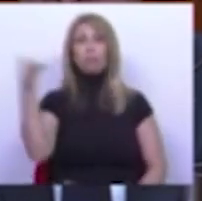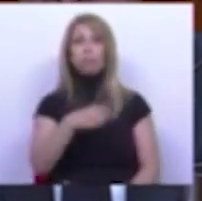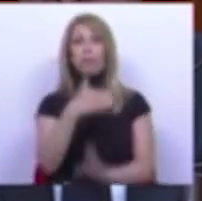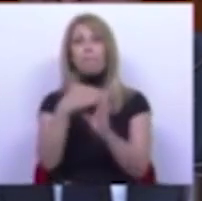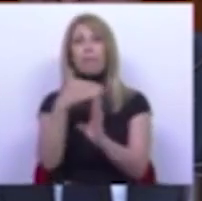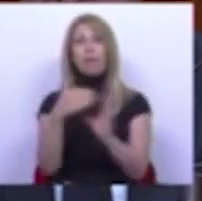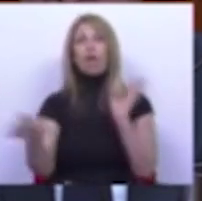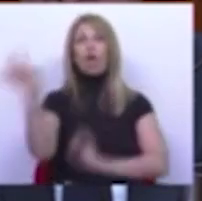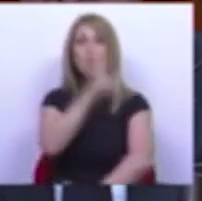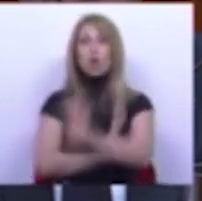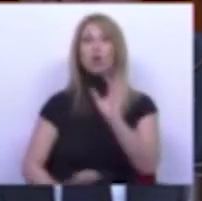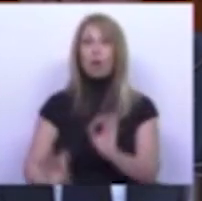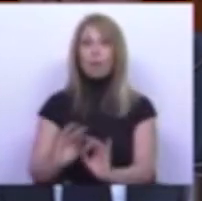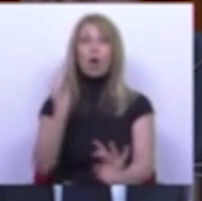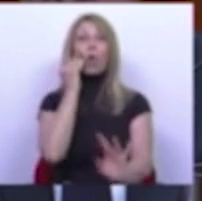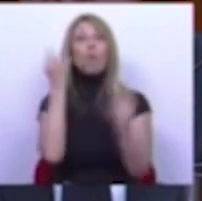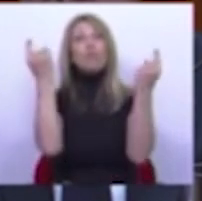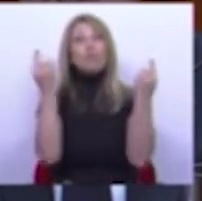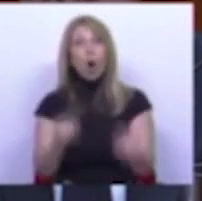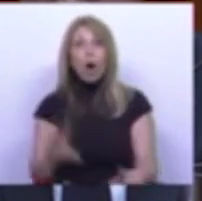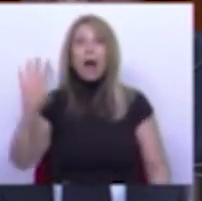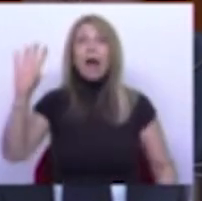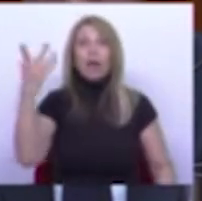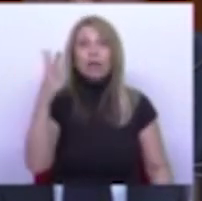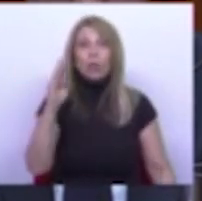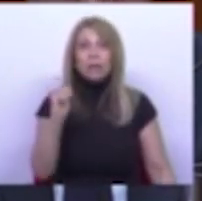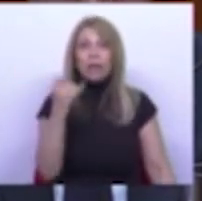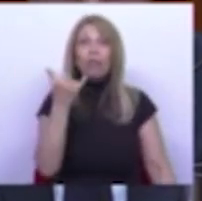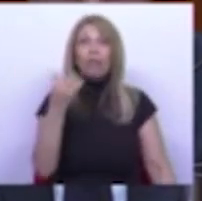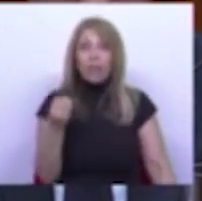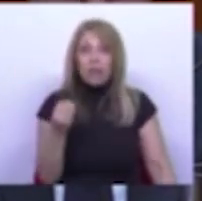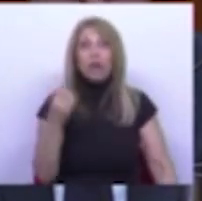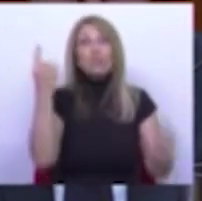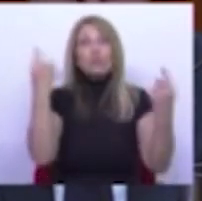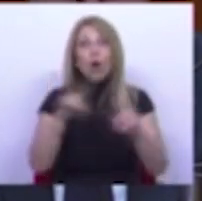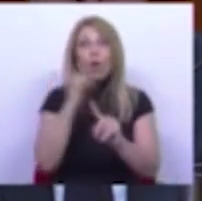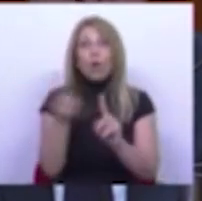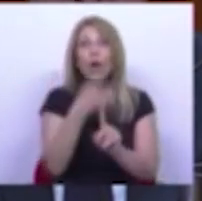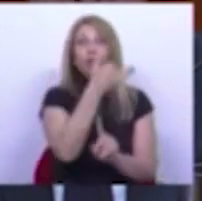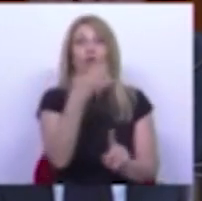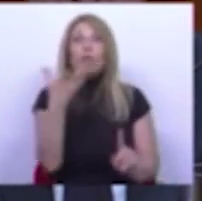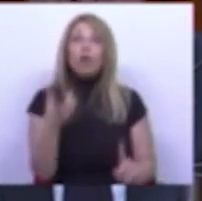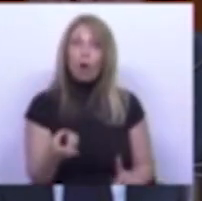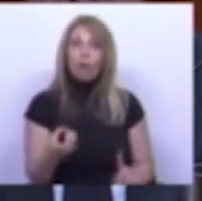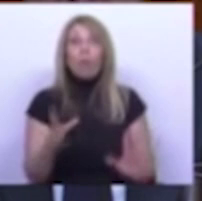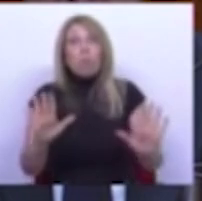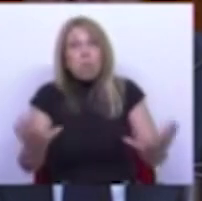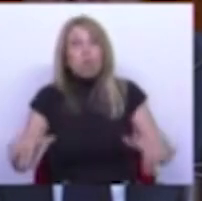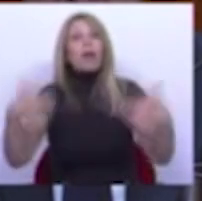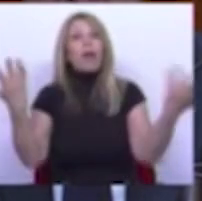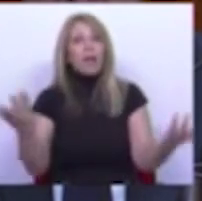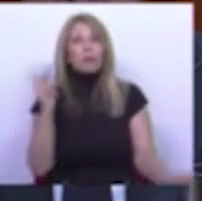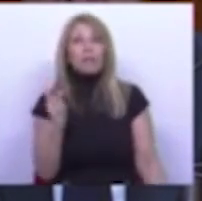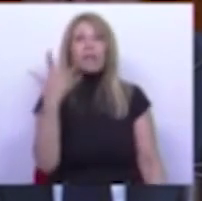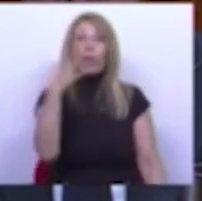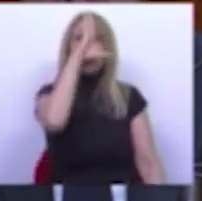como o só tinha acontecido em todo o século XX em 2009 por acaso 5 anos onde o Governo era do PS